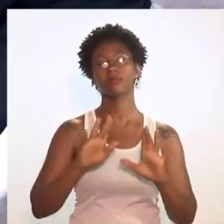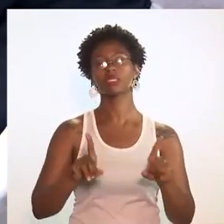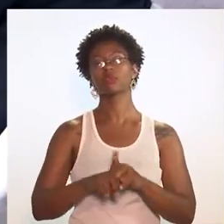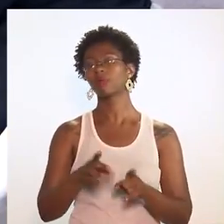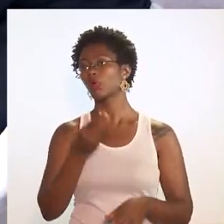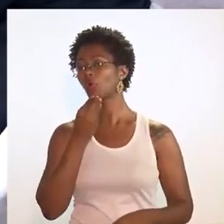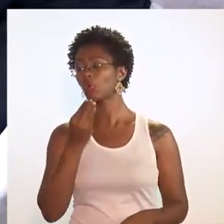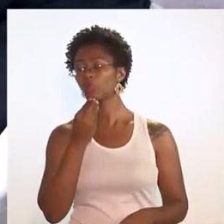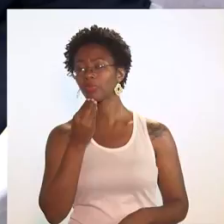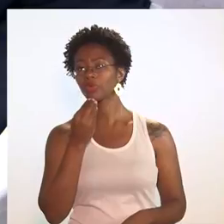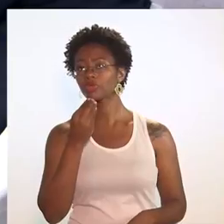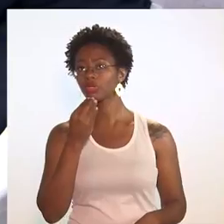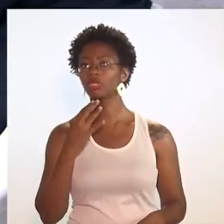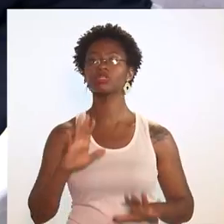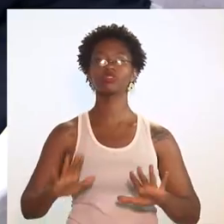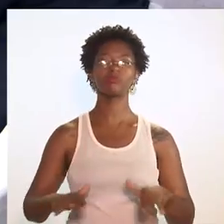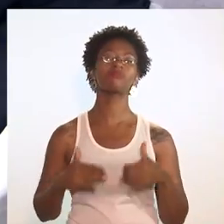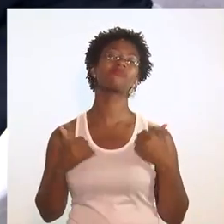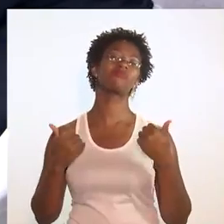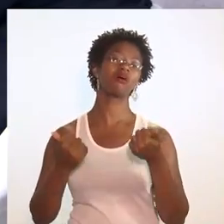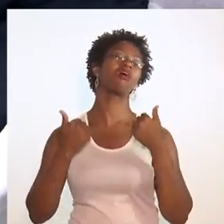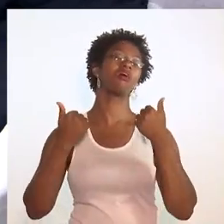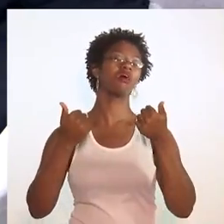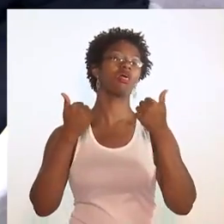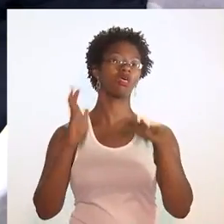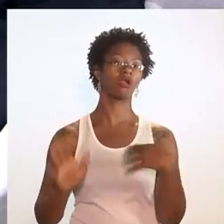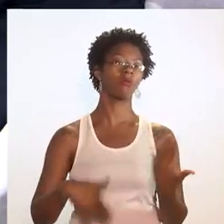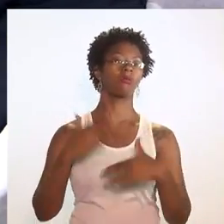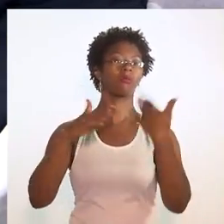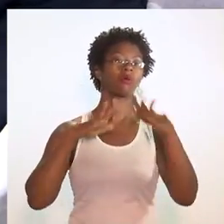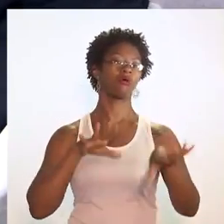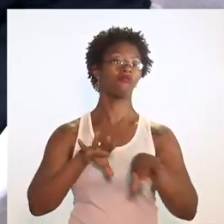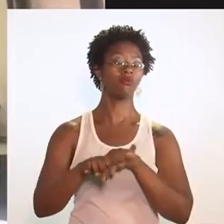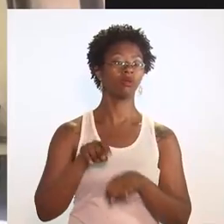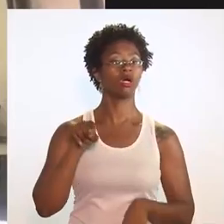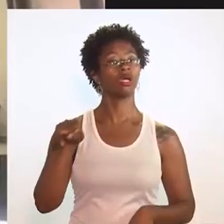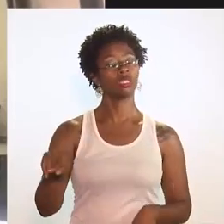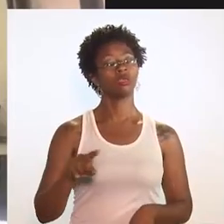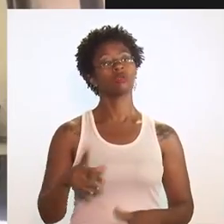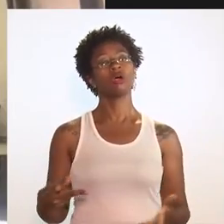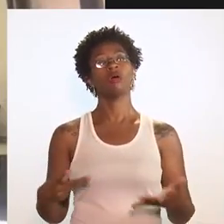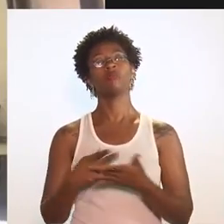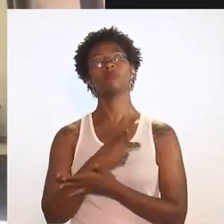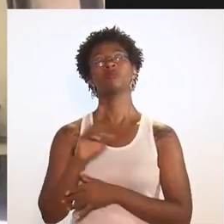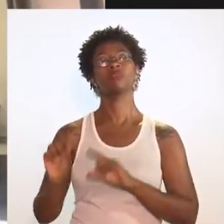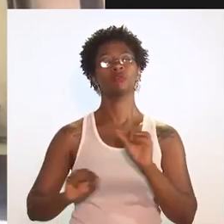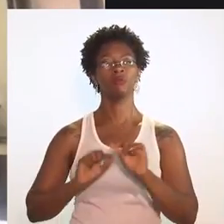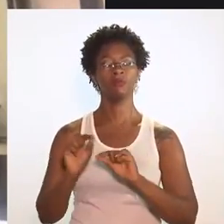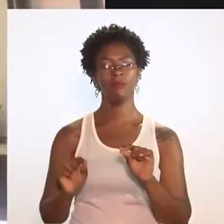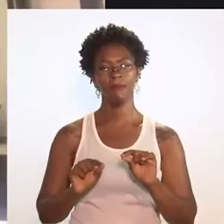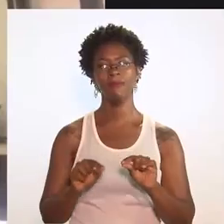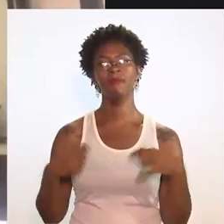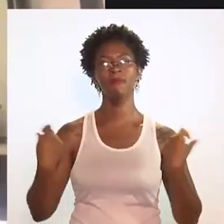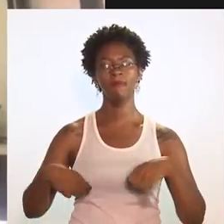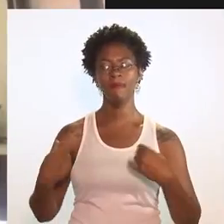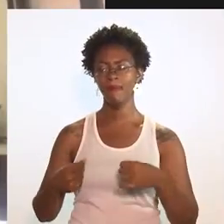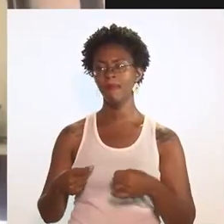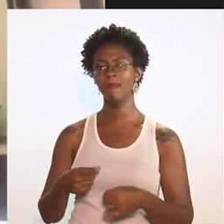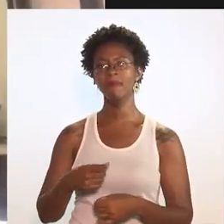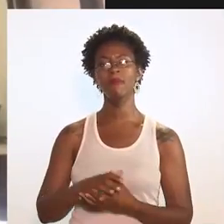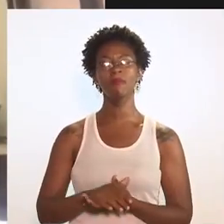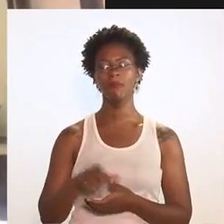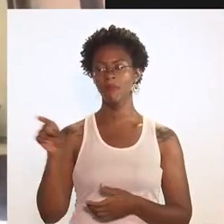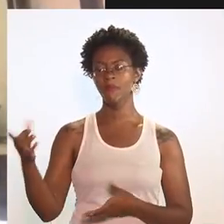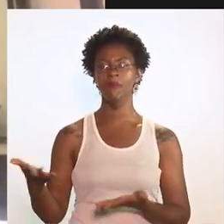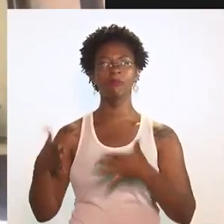WhatsApp, mas também como uma oportunidade de se qualificar. Afinal de contas, o que acontece? Sem estar